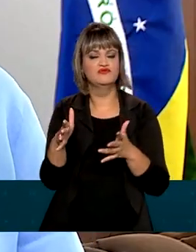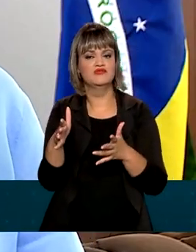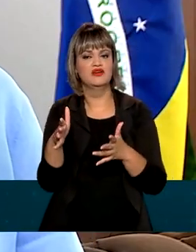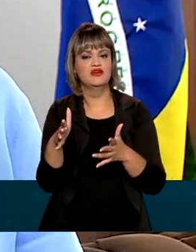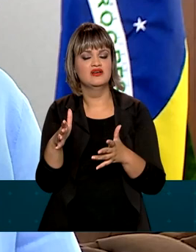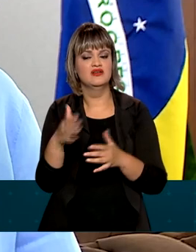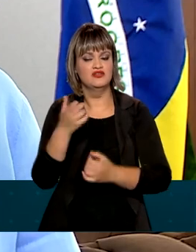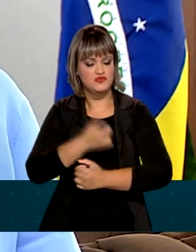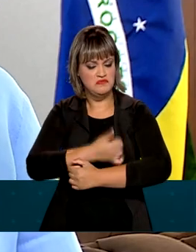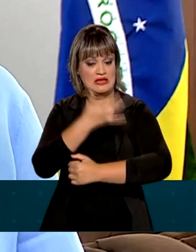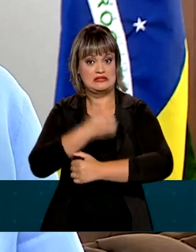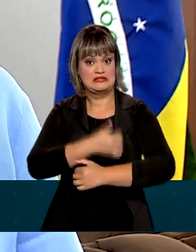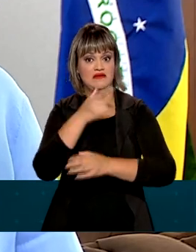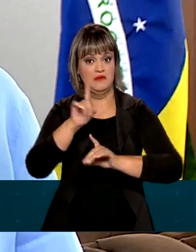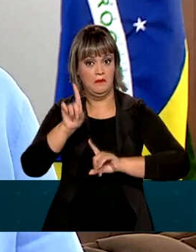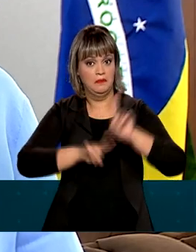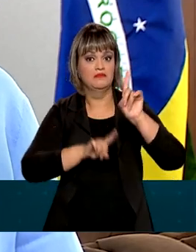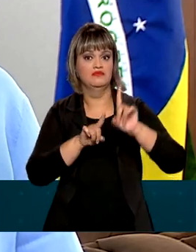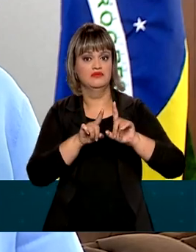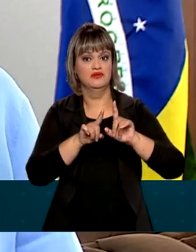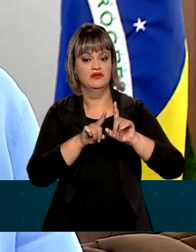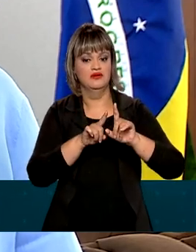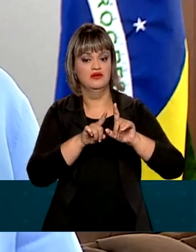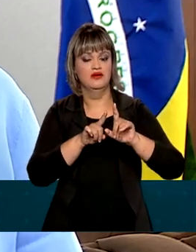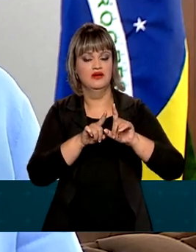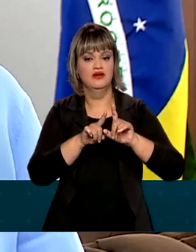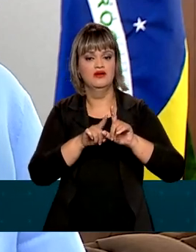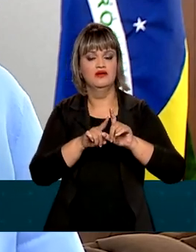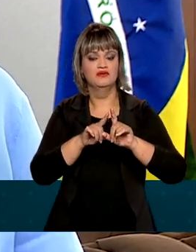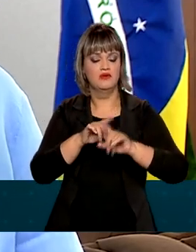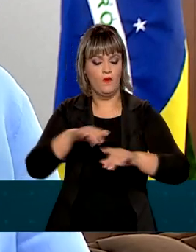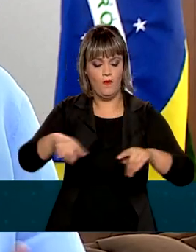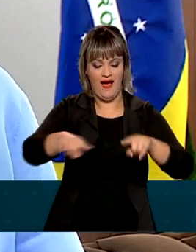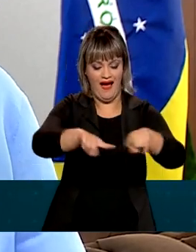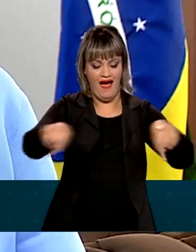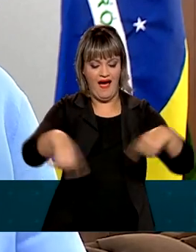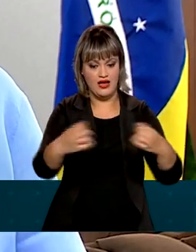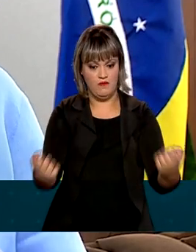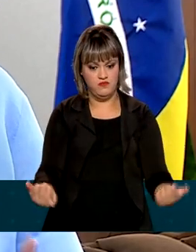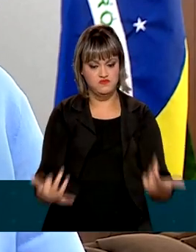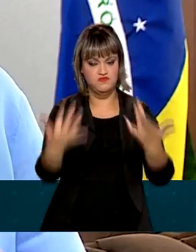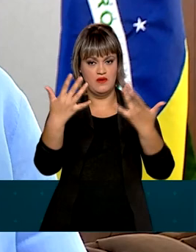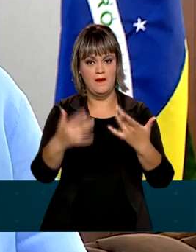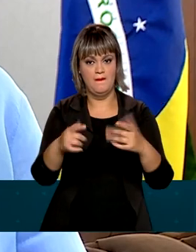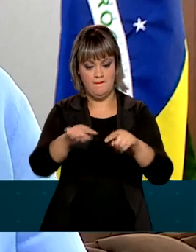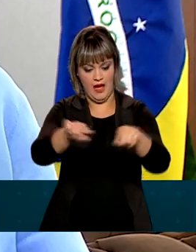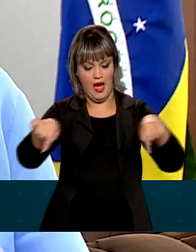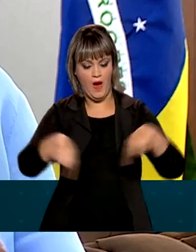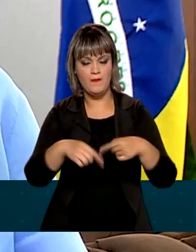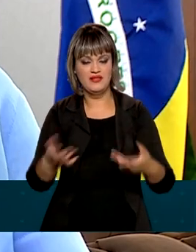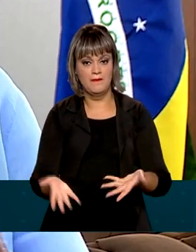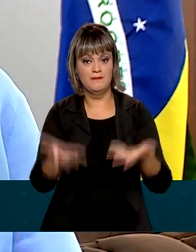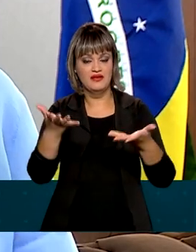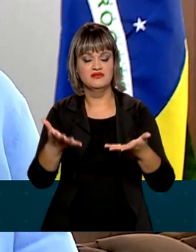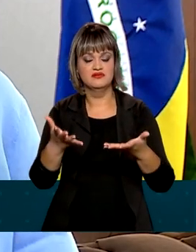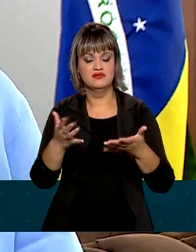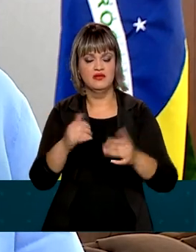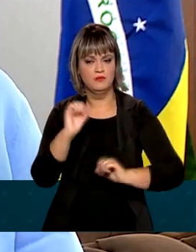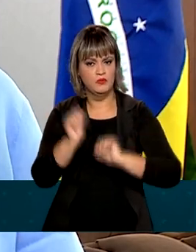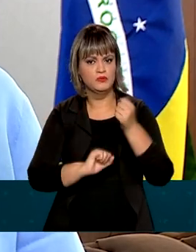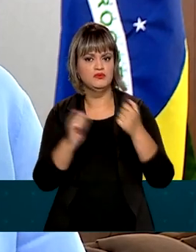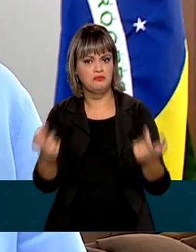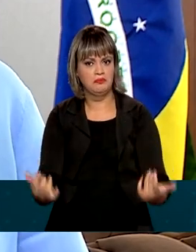de uma safra recorde, não só com aumento de área, mas também com aumento da produção, da